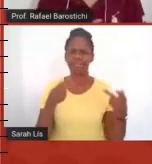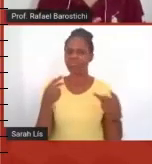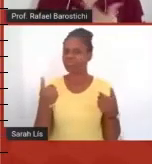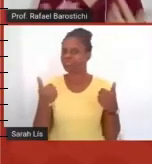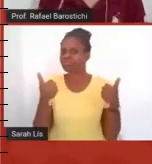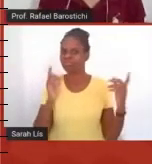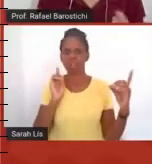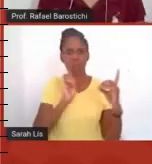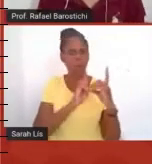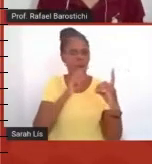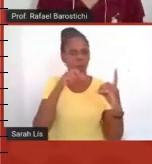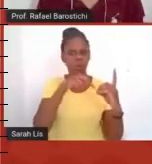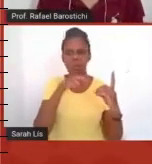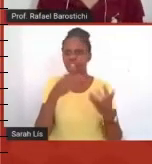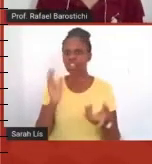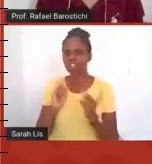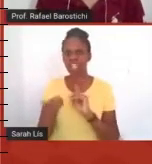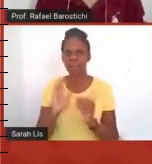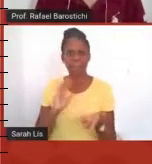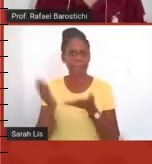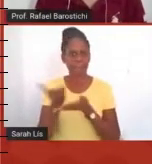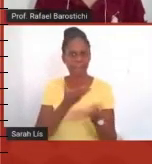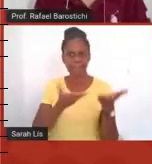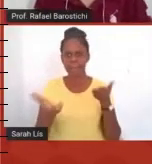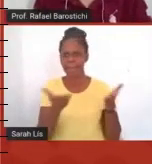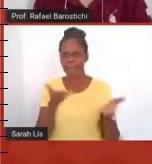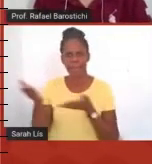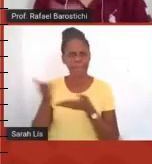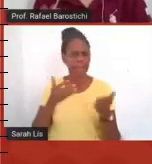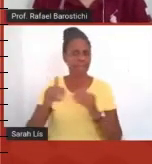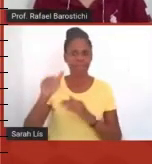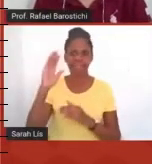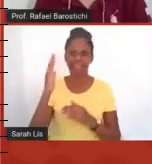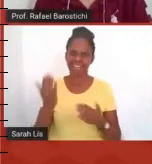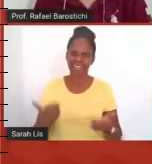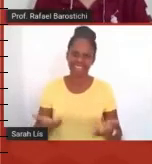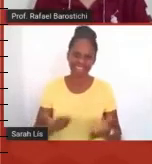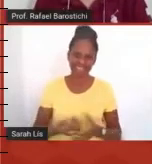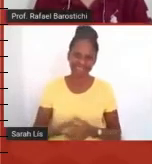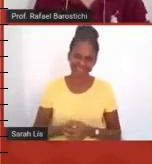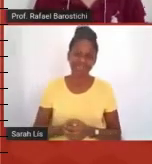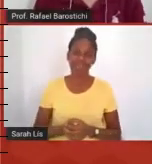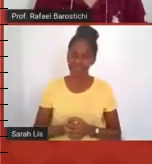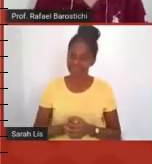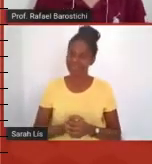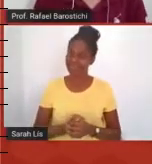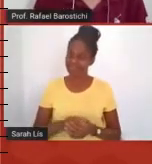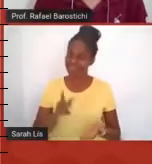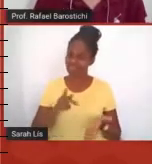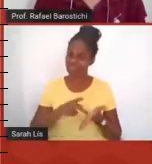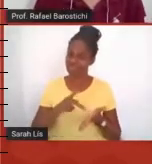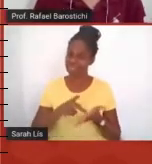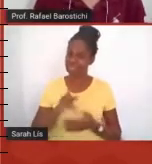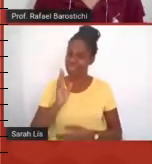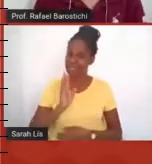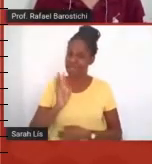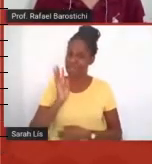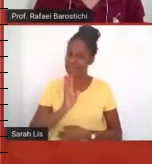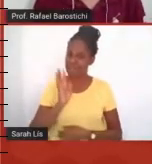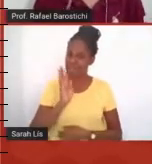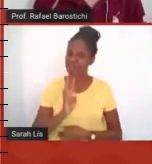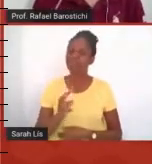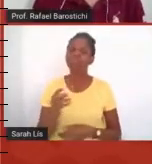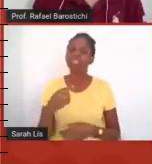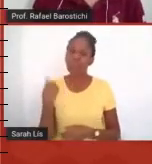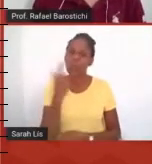ainda mais dinâmicos, mais interativos e foi algo realmente muito legal que a gente pôde